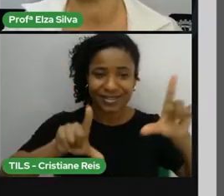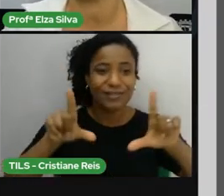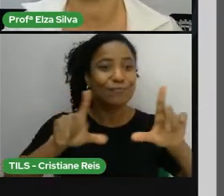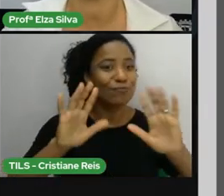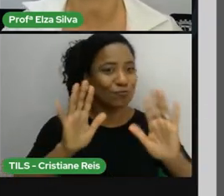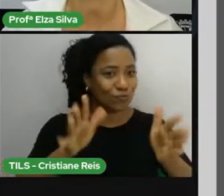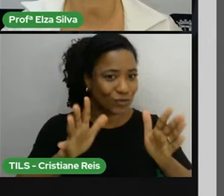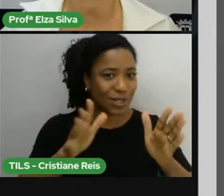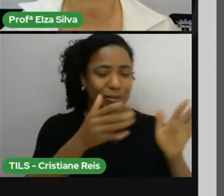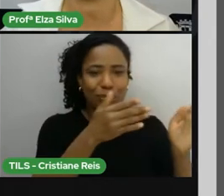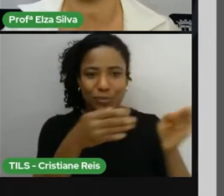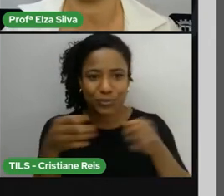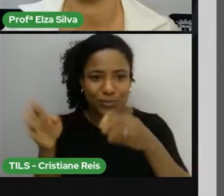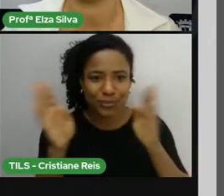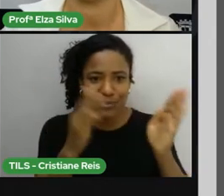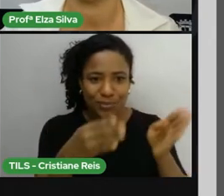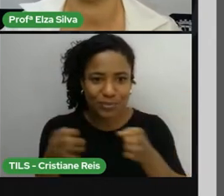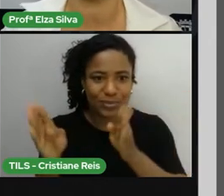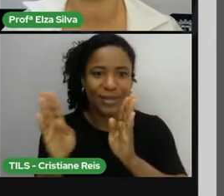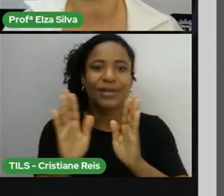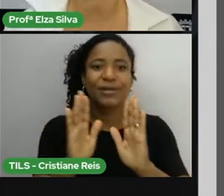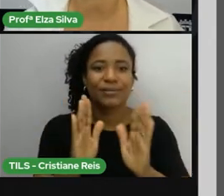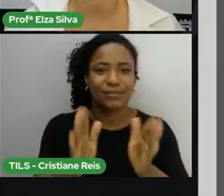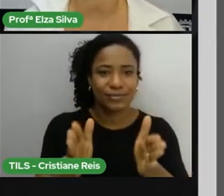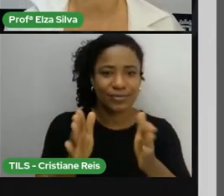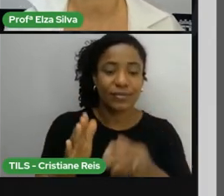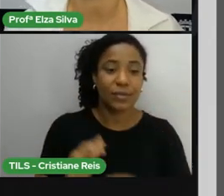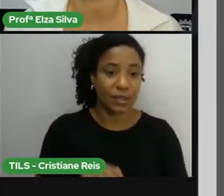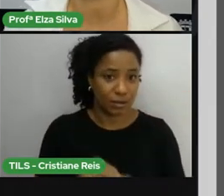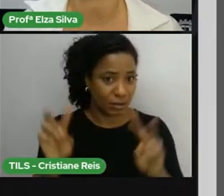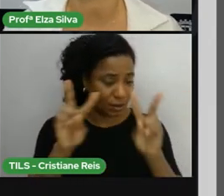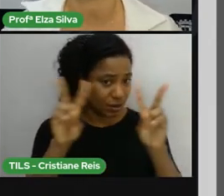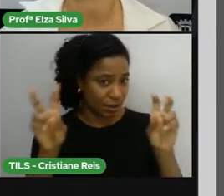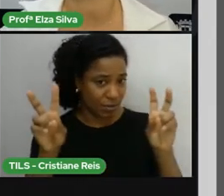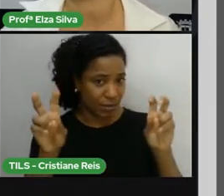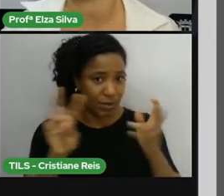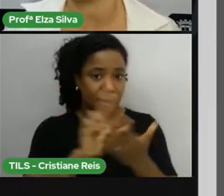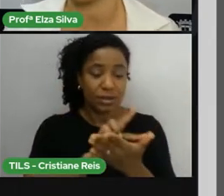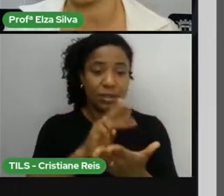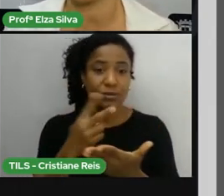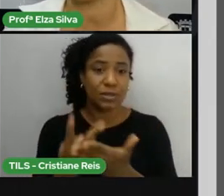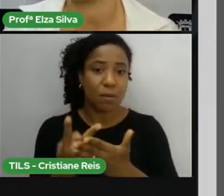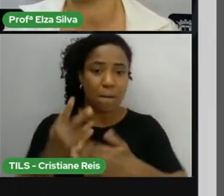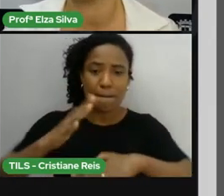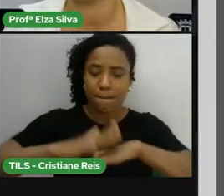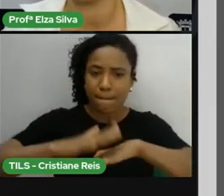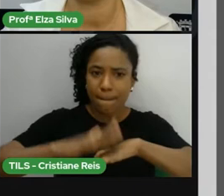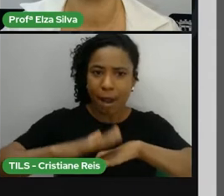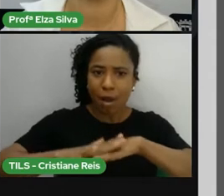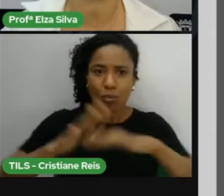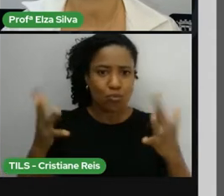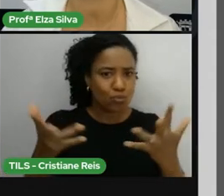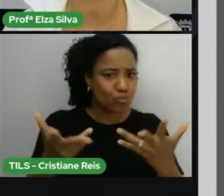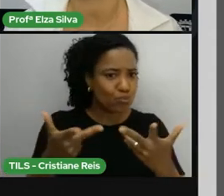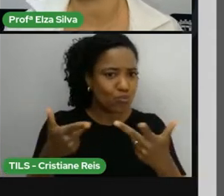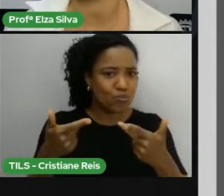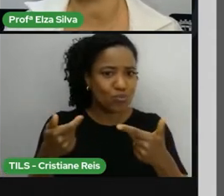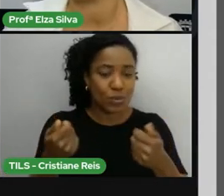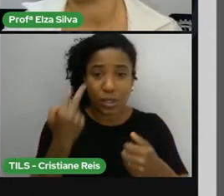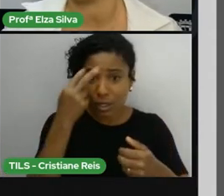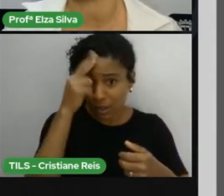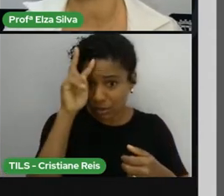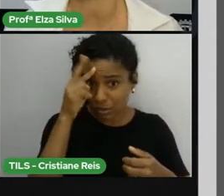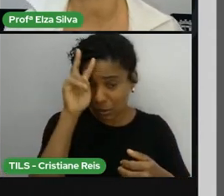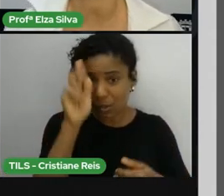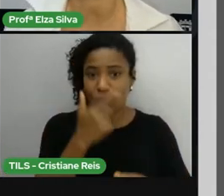Hands, The Ben Carr's Story. Então, Mãos Talentosas, A História de Ben Carr's. Deixo aqui o link